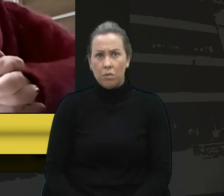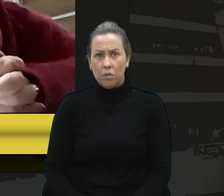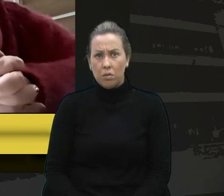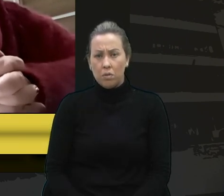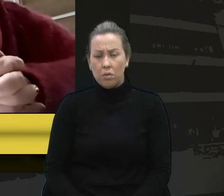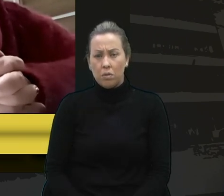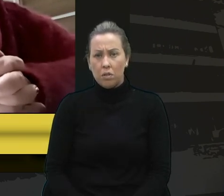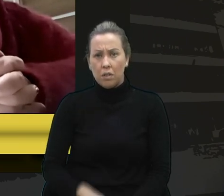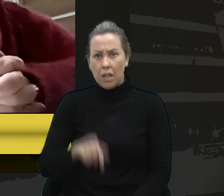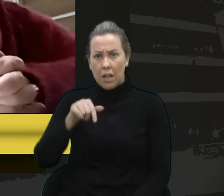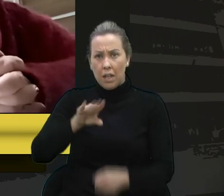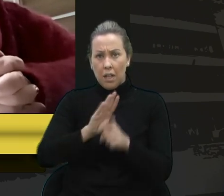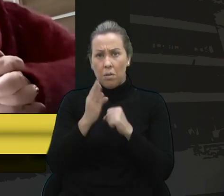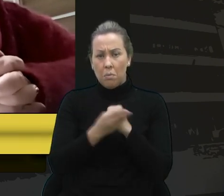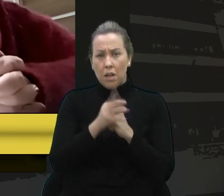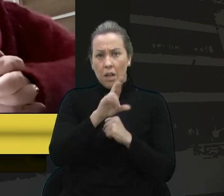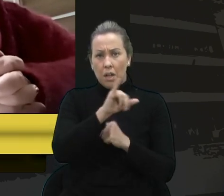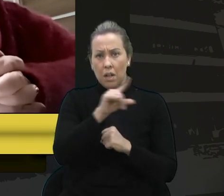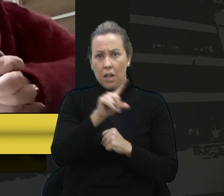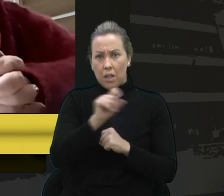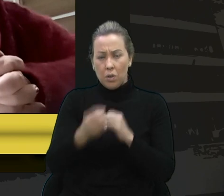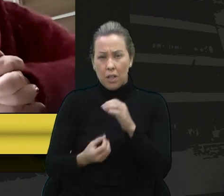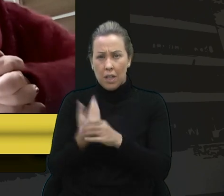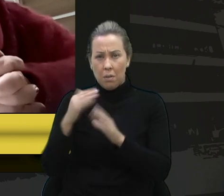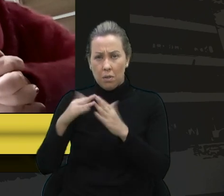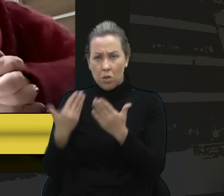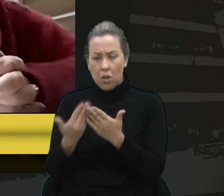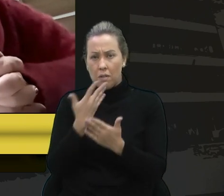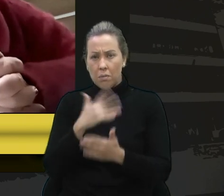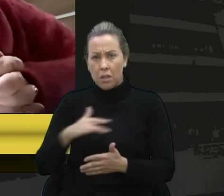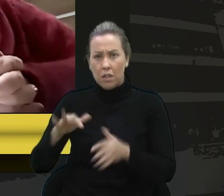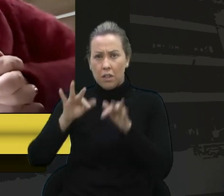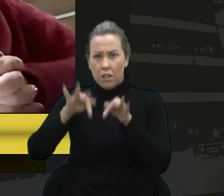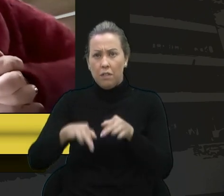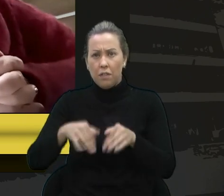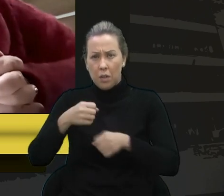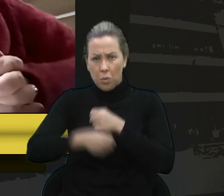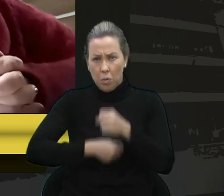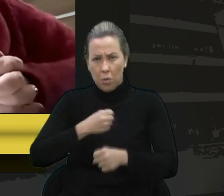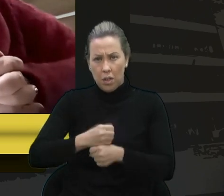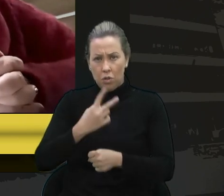aqui no Desvio Riz foi inaugurada uma escolinha infantil no final do ano.